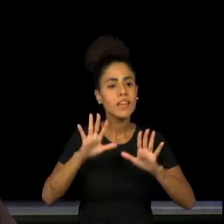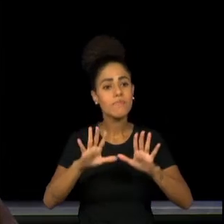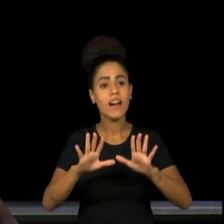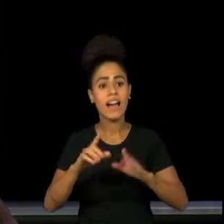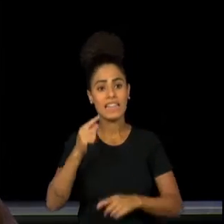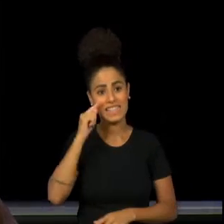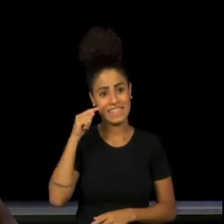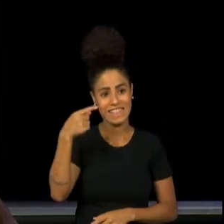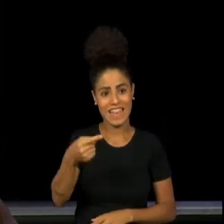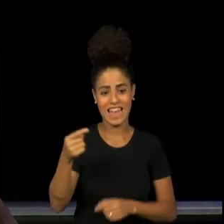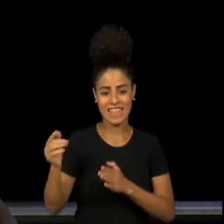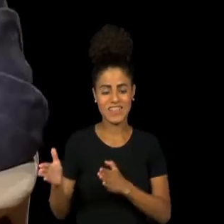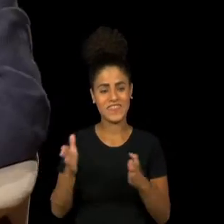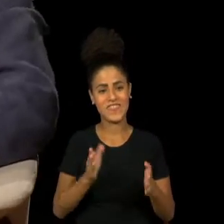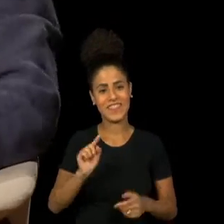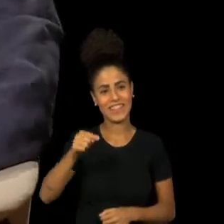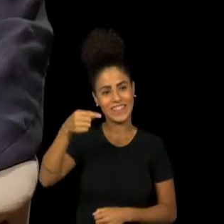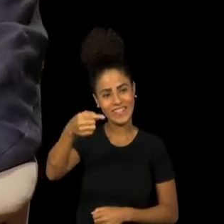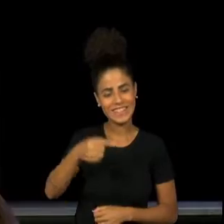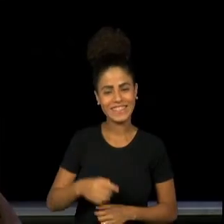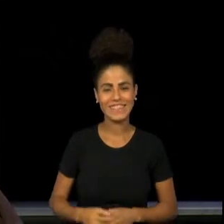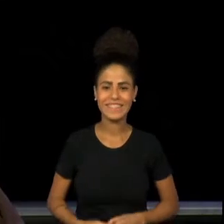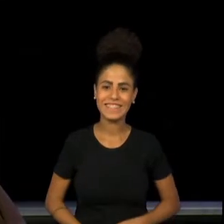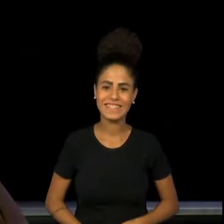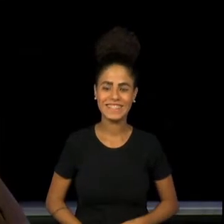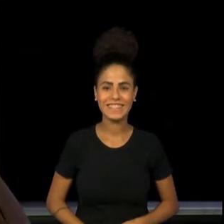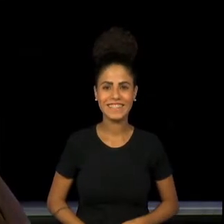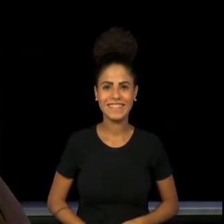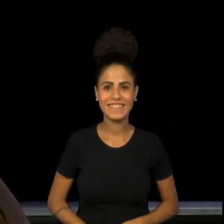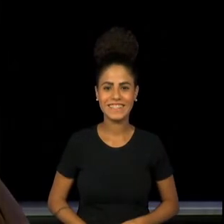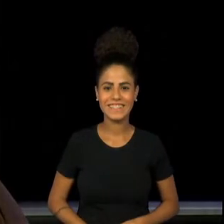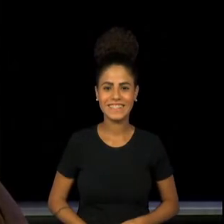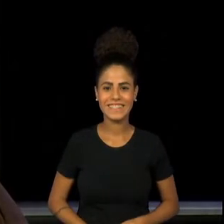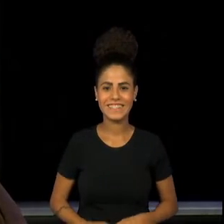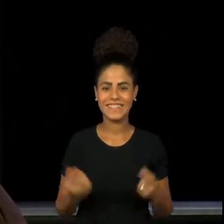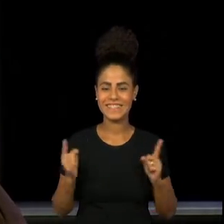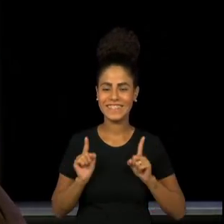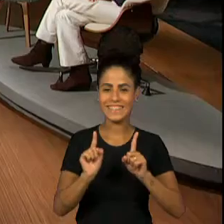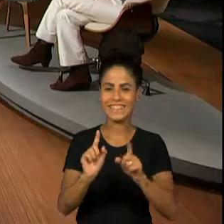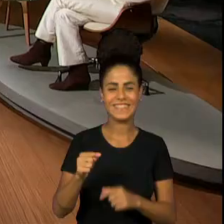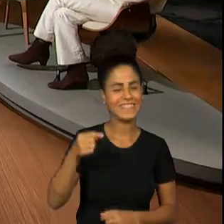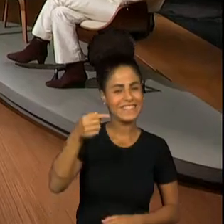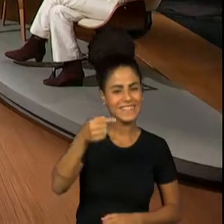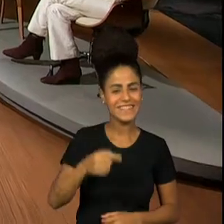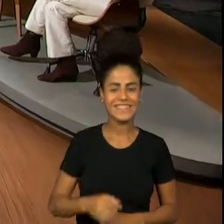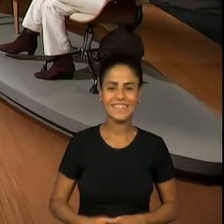nós vamos conversar no terceiro bloco, tá bom? bom. Voltamos já já com o Persona.